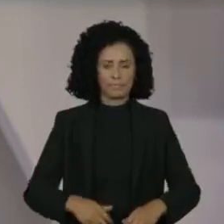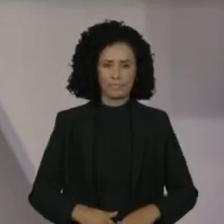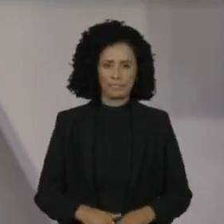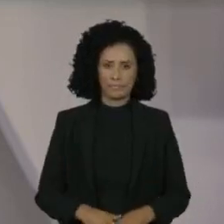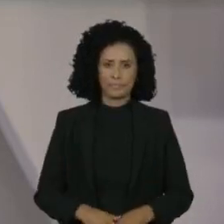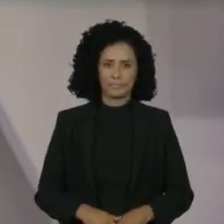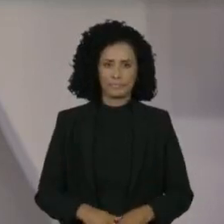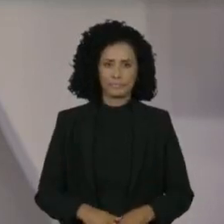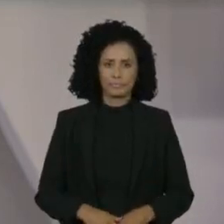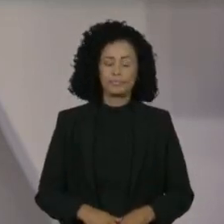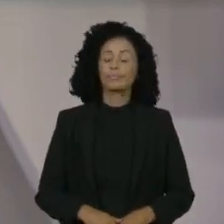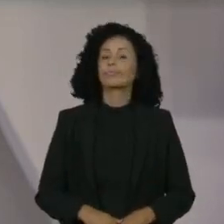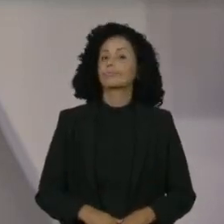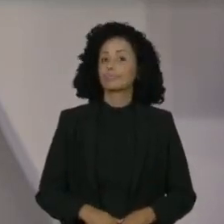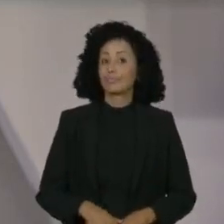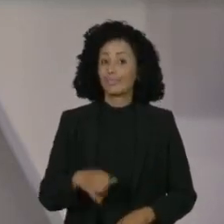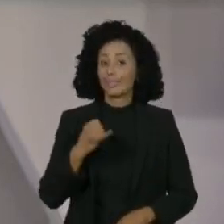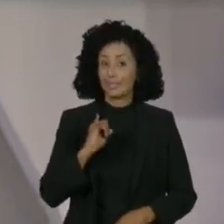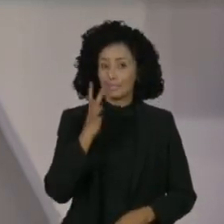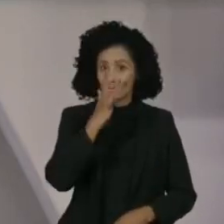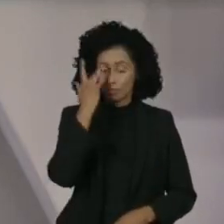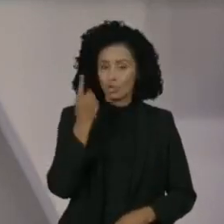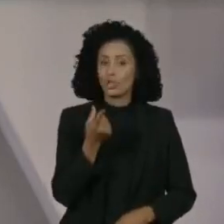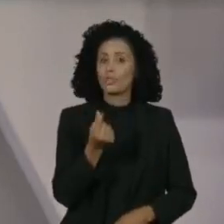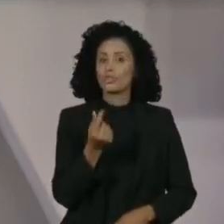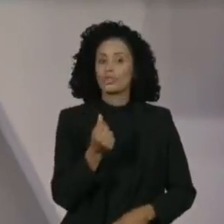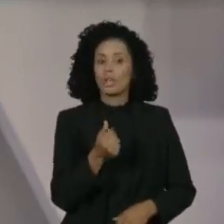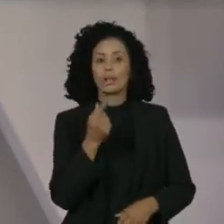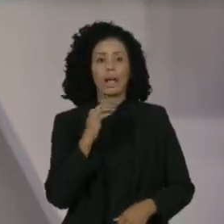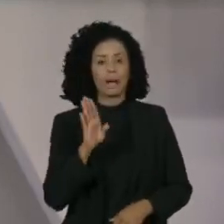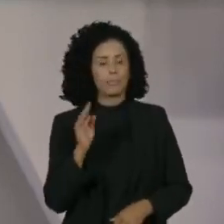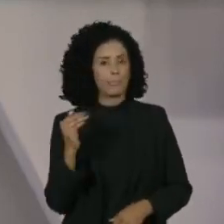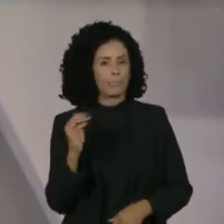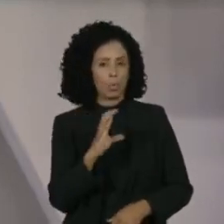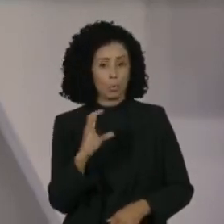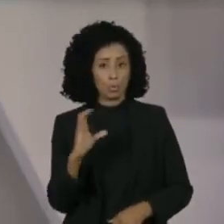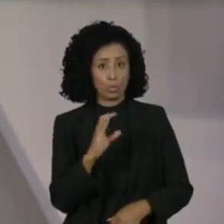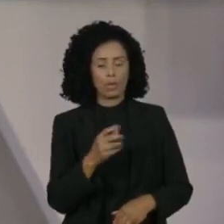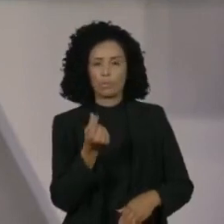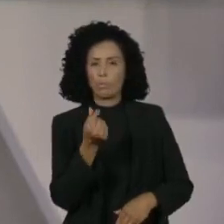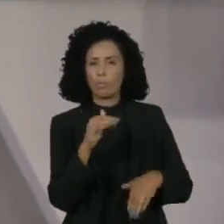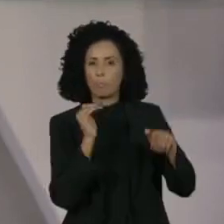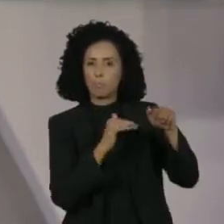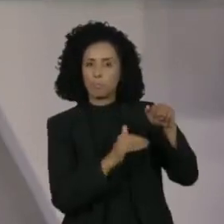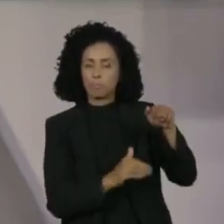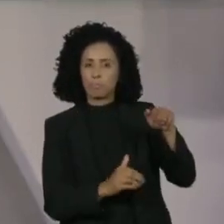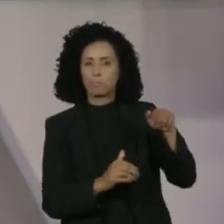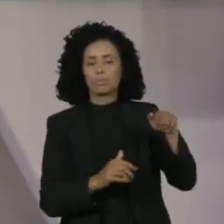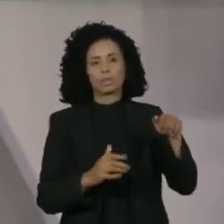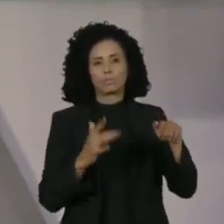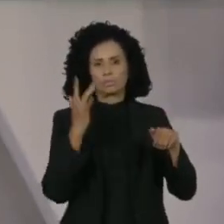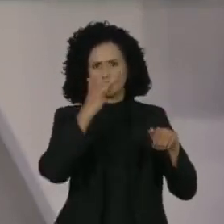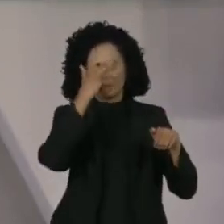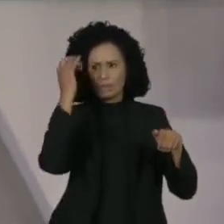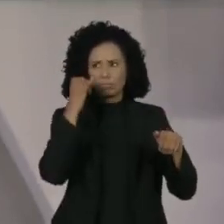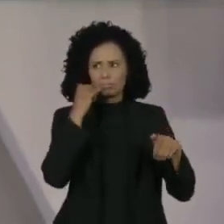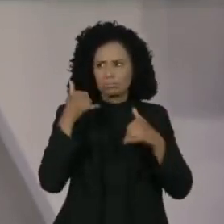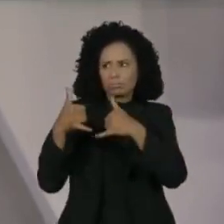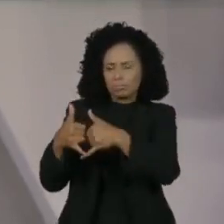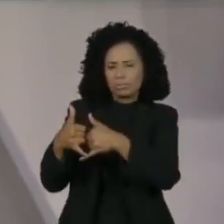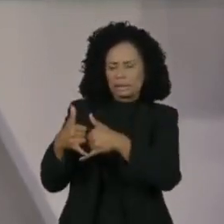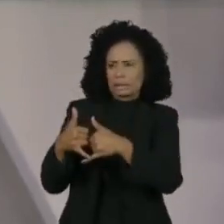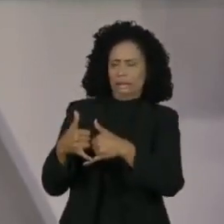Um dinheiro a mais aparece na conta corrente. O dono da conta entra em contato com o autor do depósito e descobre que há um